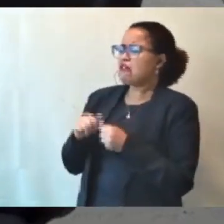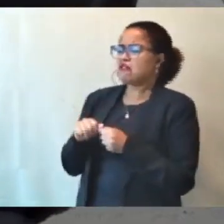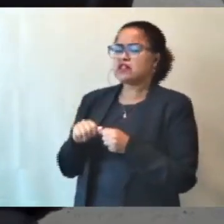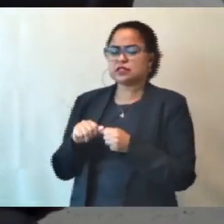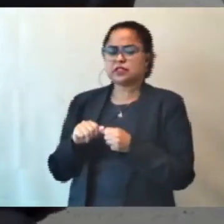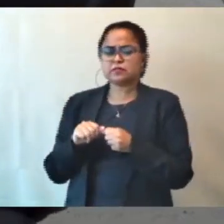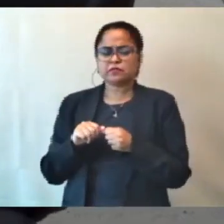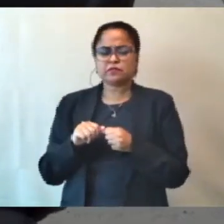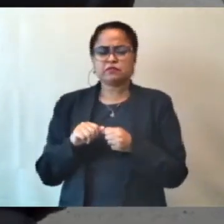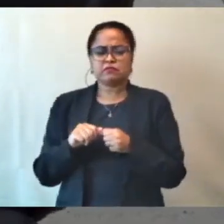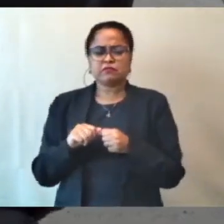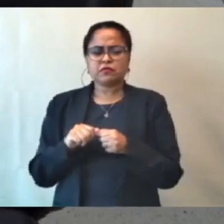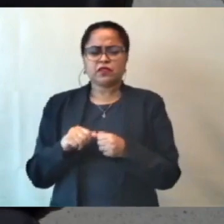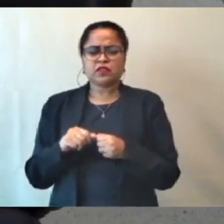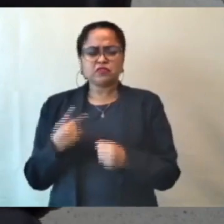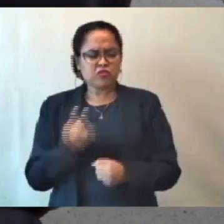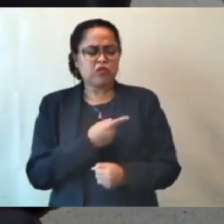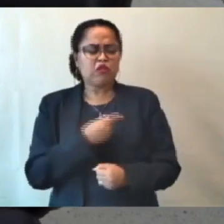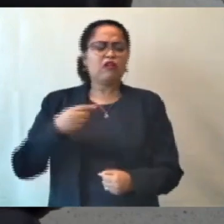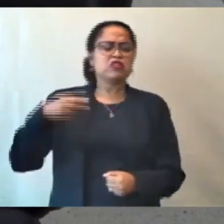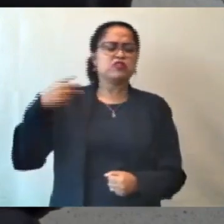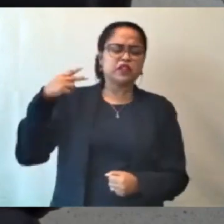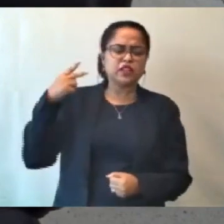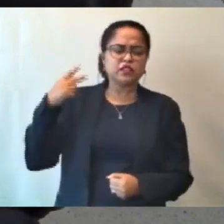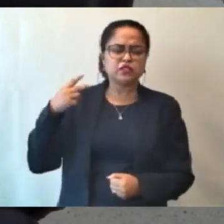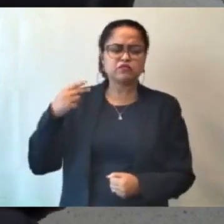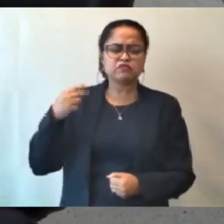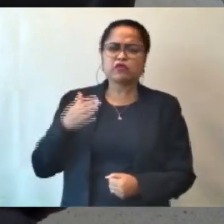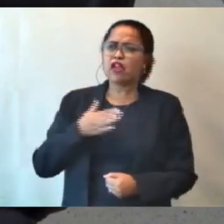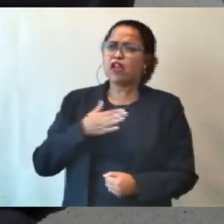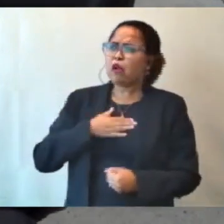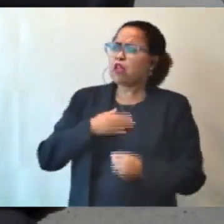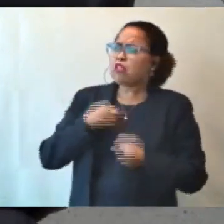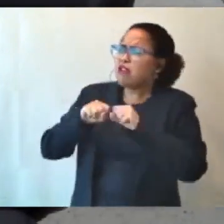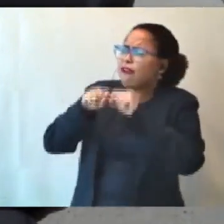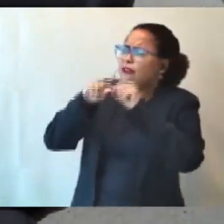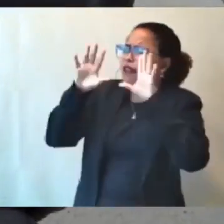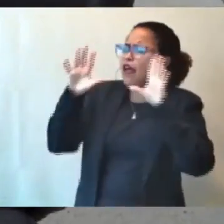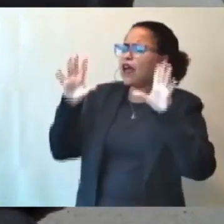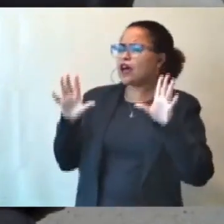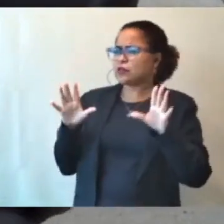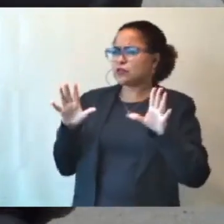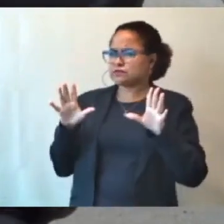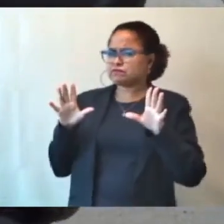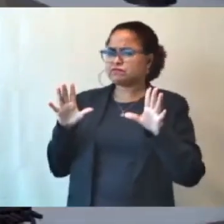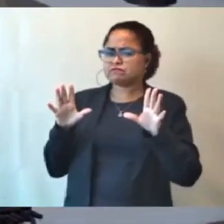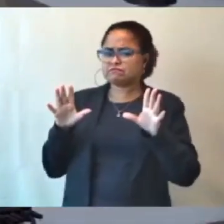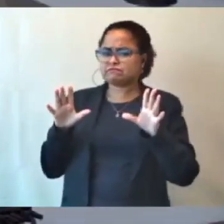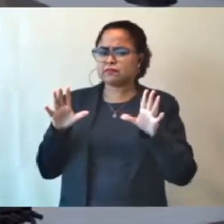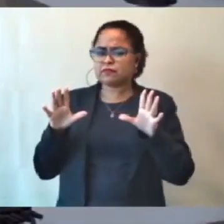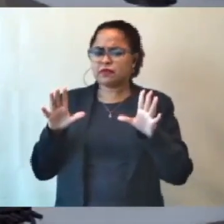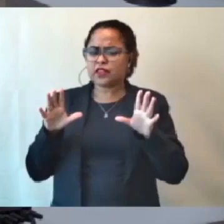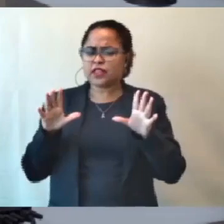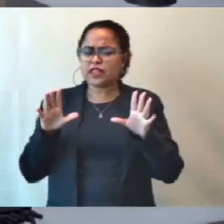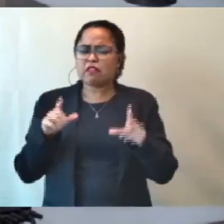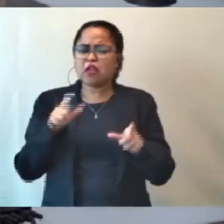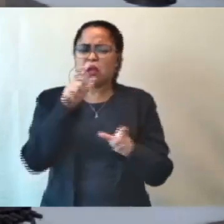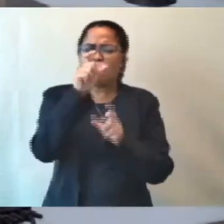Mas eu quero deixar bem claro para Vossa Excelência que existem cartas marcadas, não só